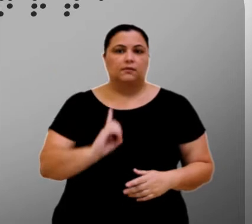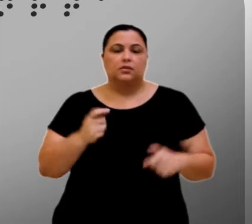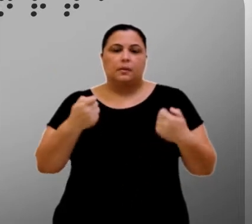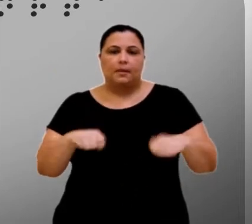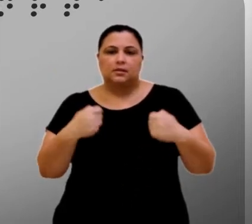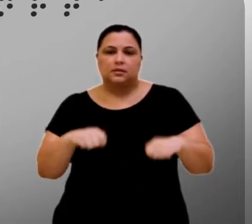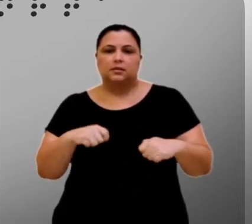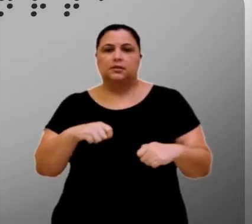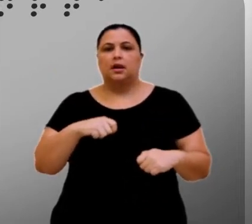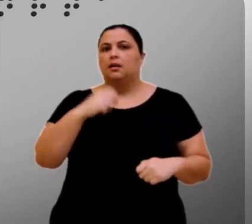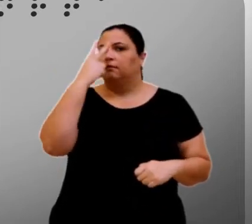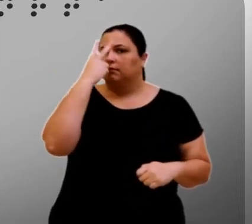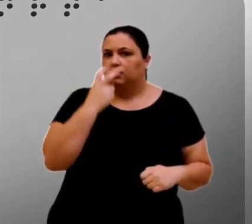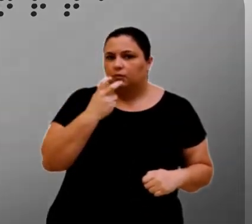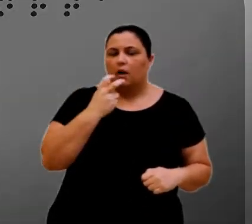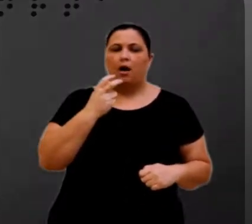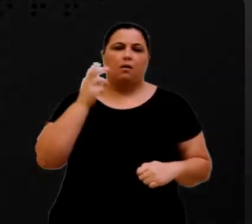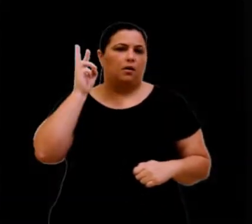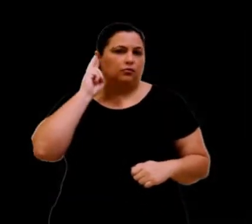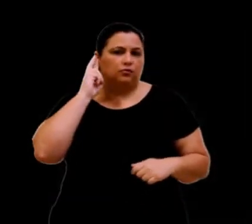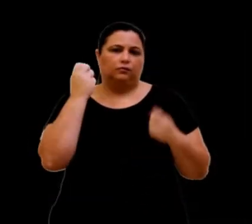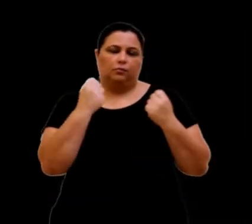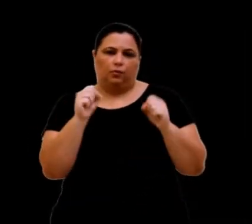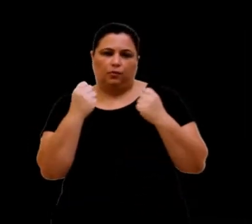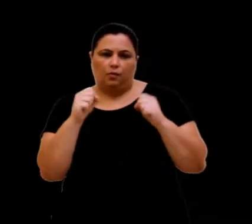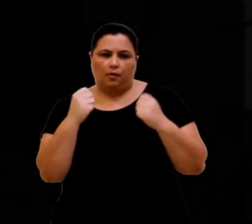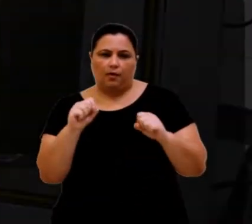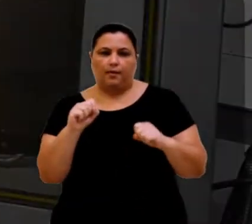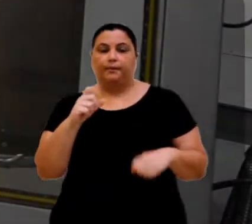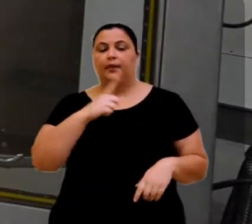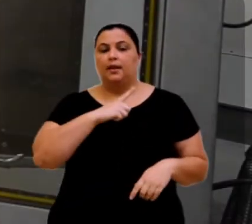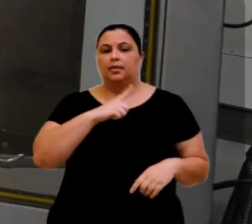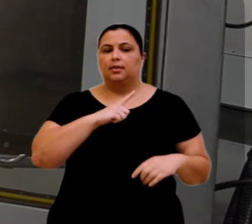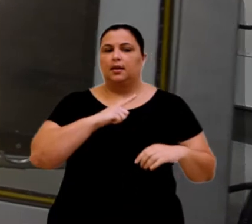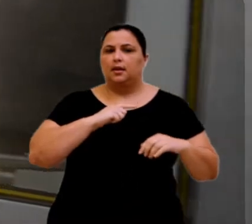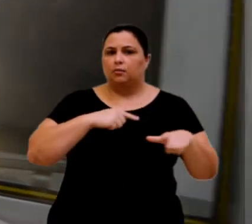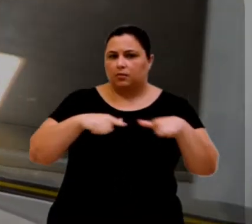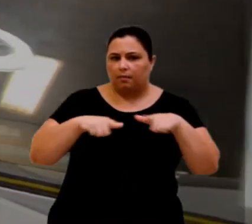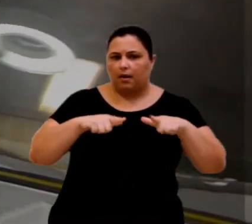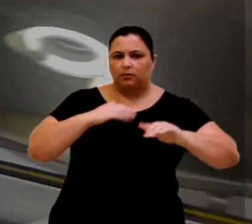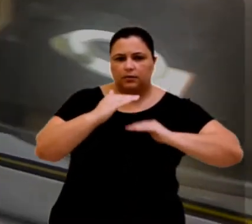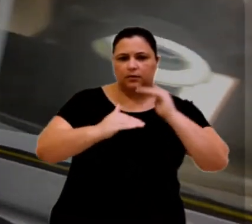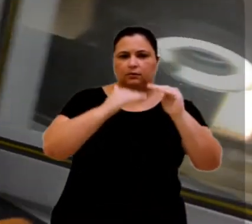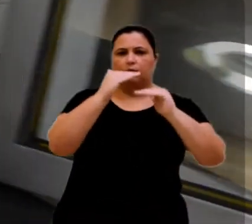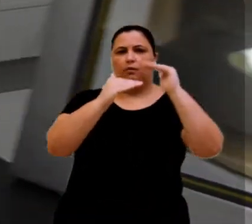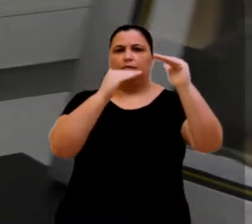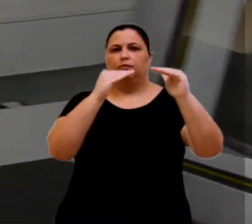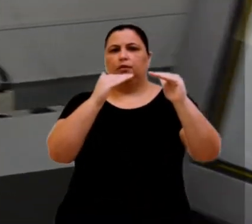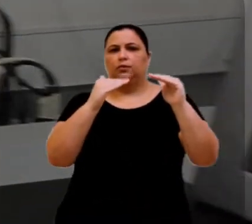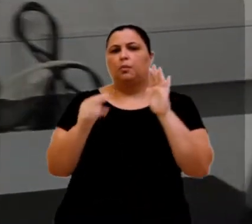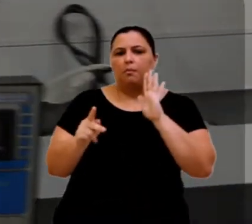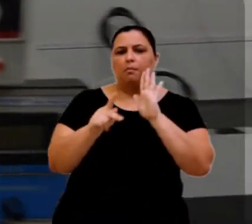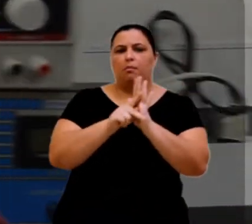deficiência visual, motora e auditiva. Cada linha de ação é desenvolvida por um